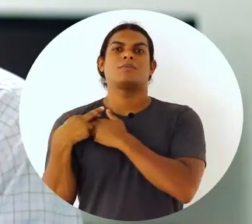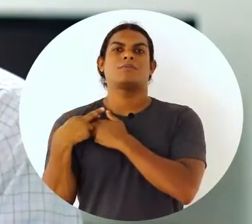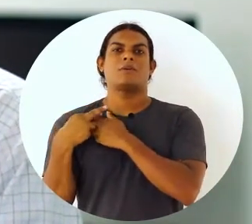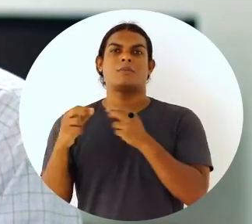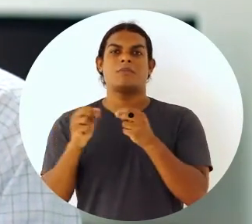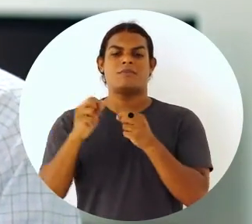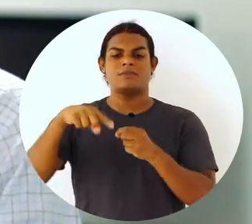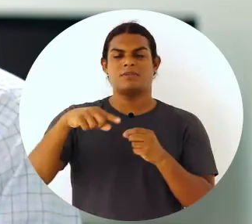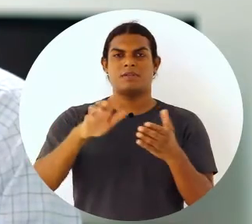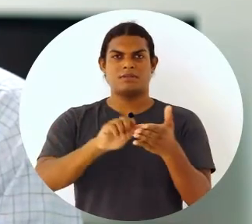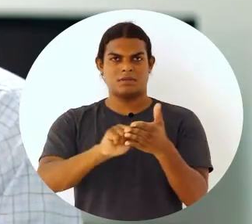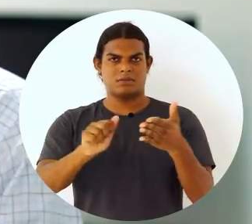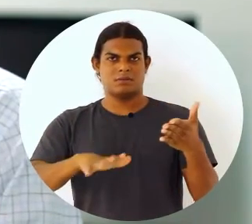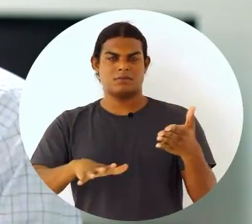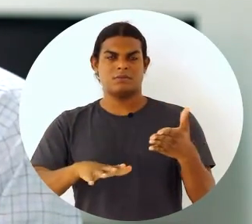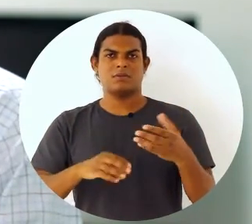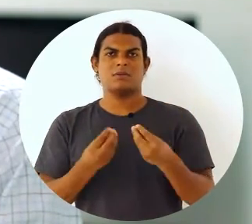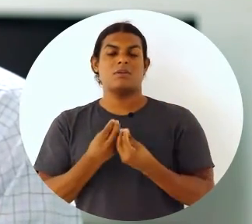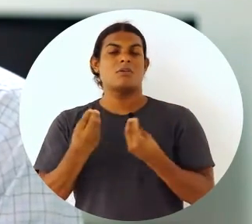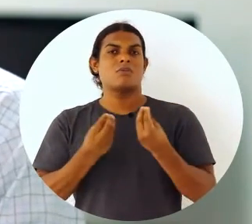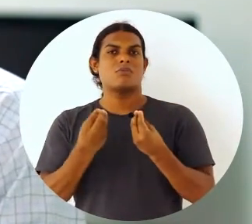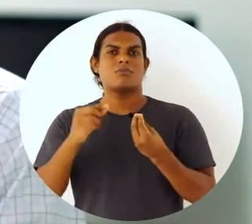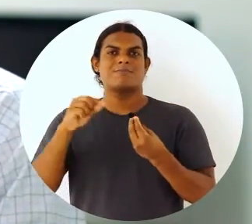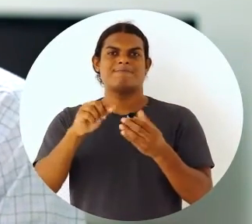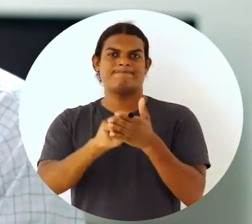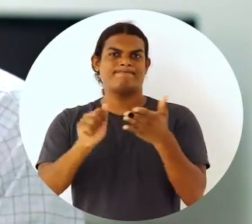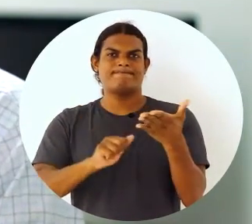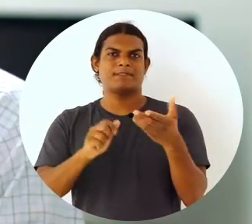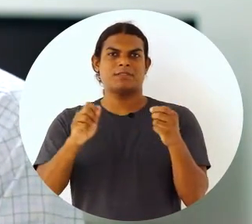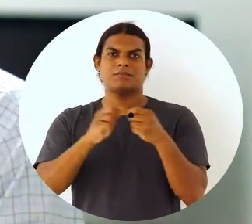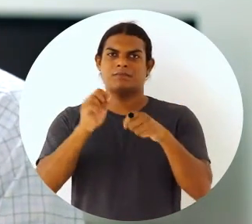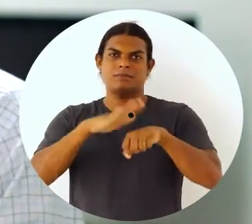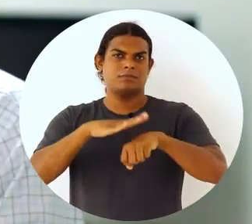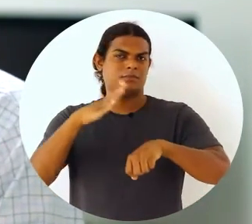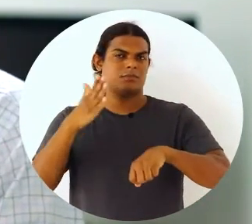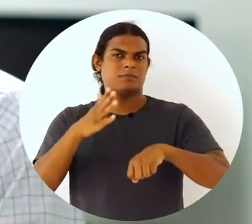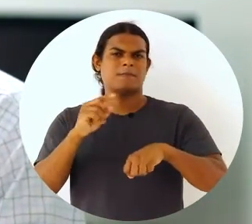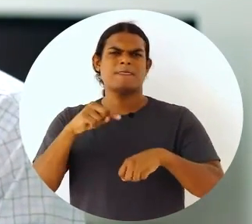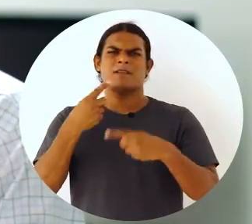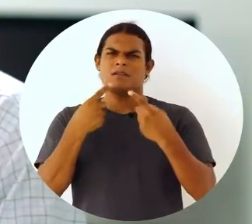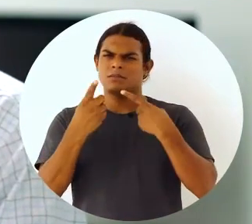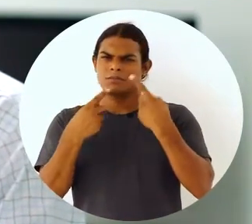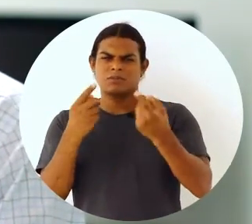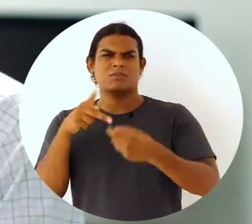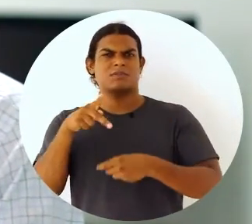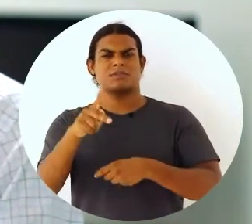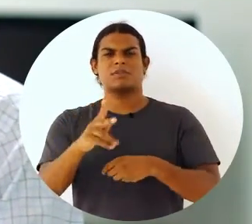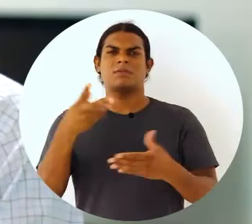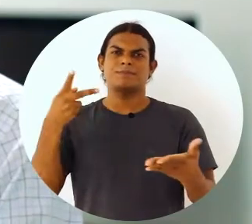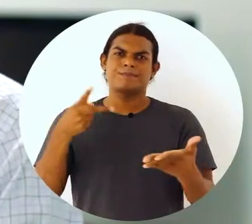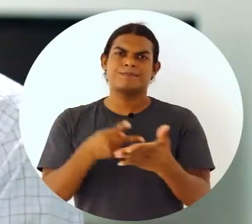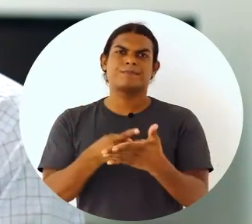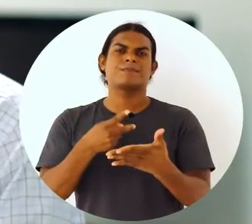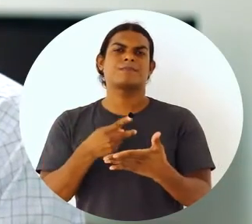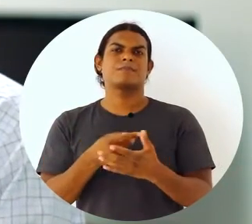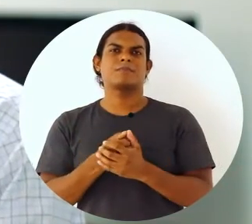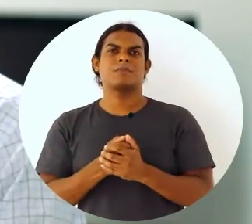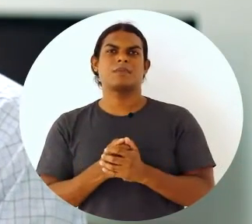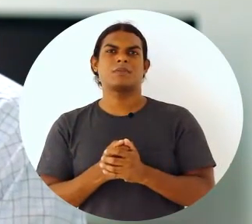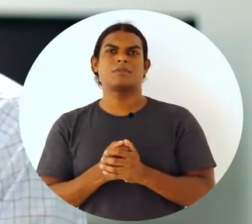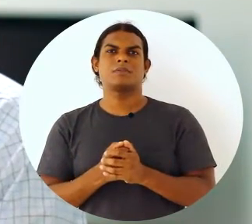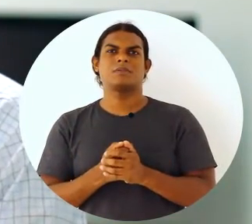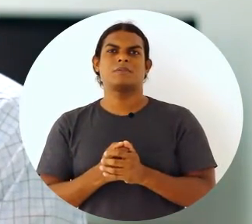poder dizer como é que esse trabalho poderia ser feito melhor. Claro que essa discussão, ela acontece sempre, sempre com a